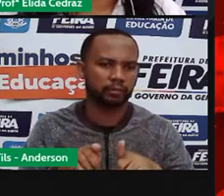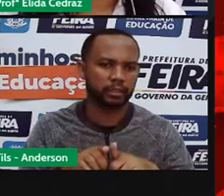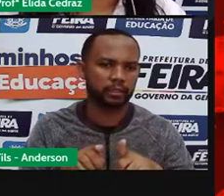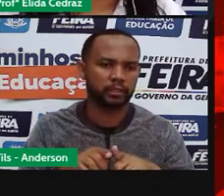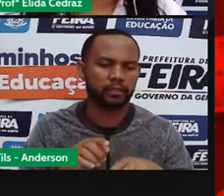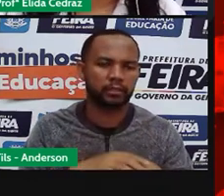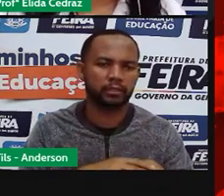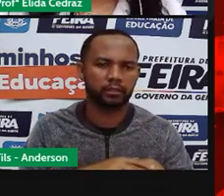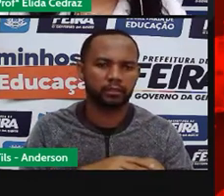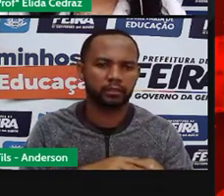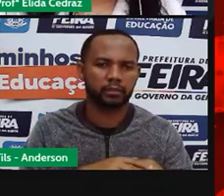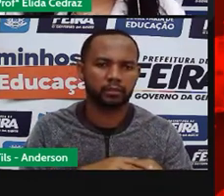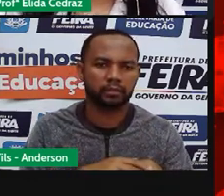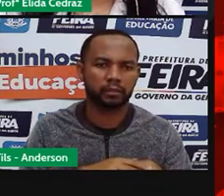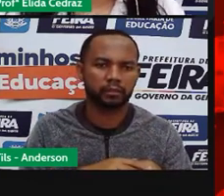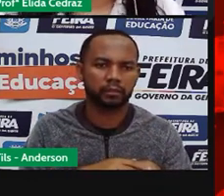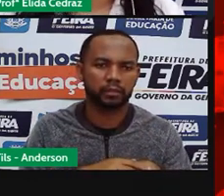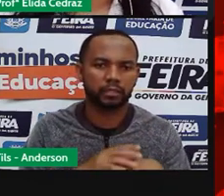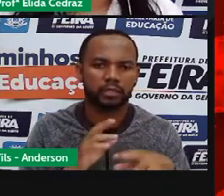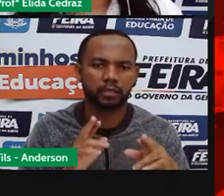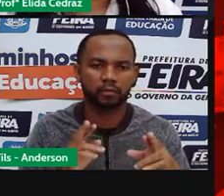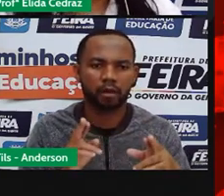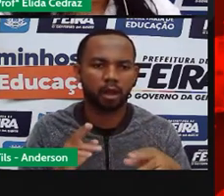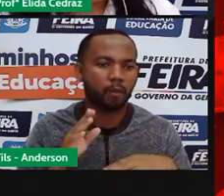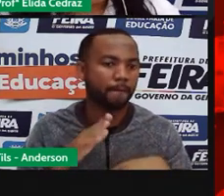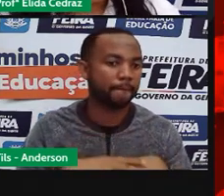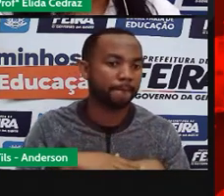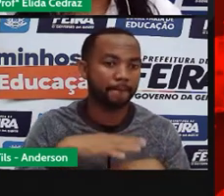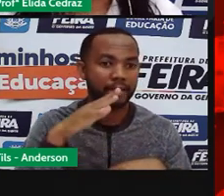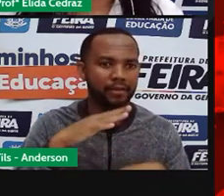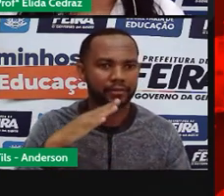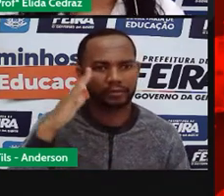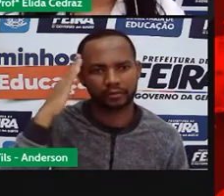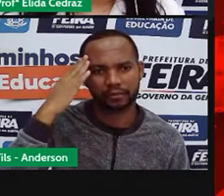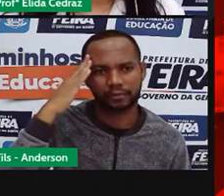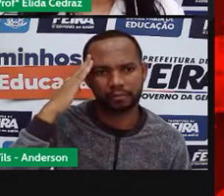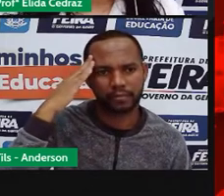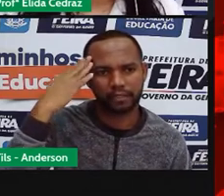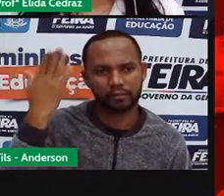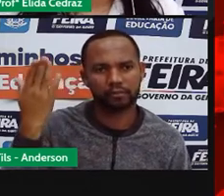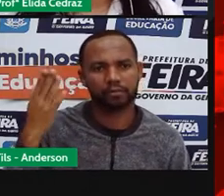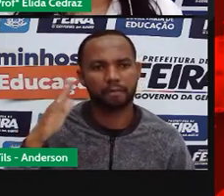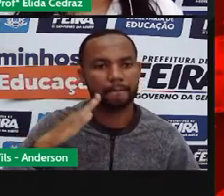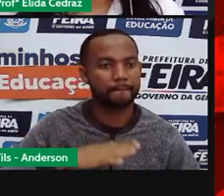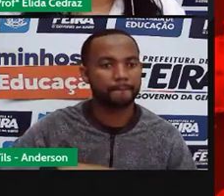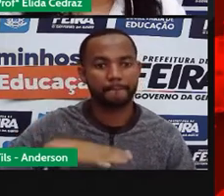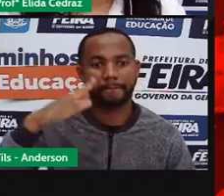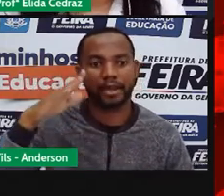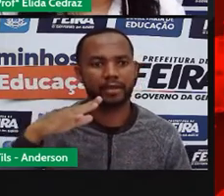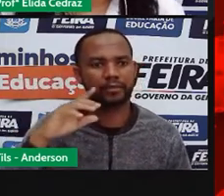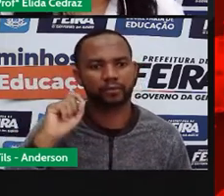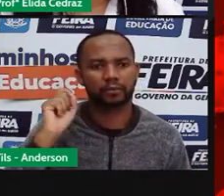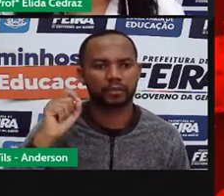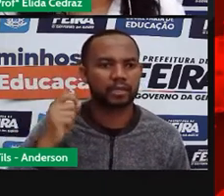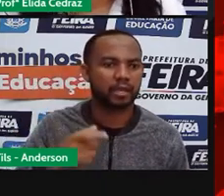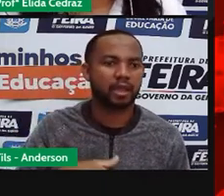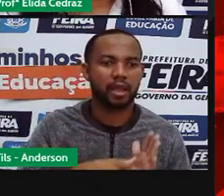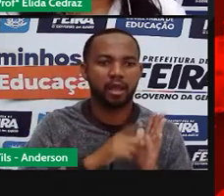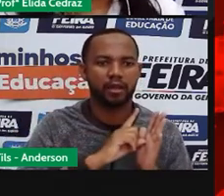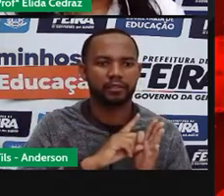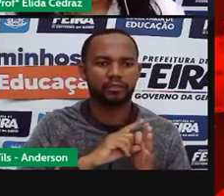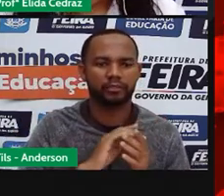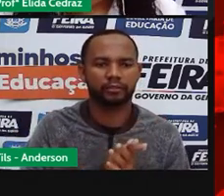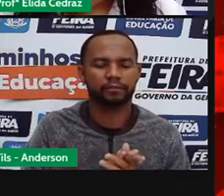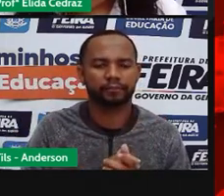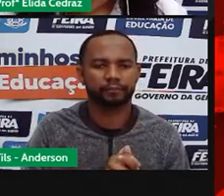comunicação, com muito mais intensidade e mais vezes do que antes da pandemia.